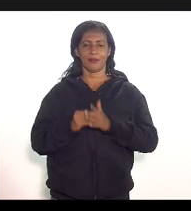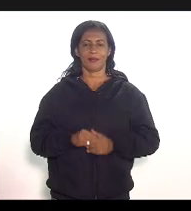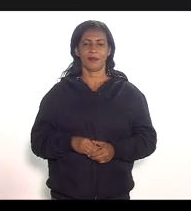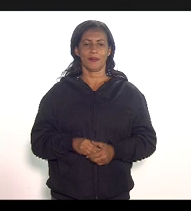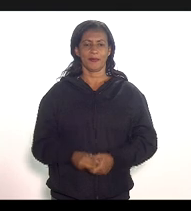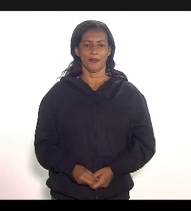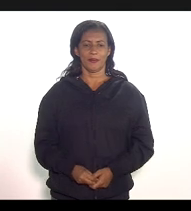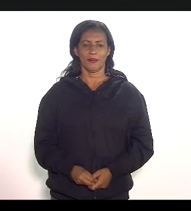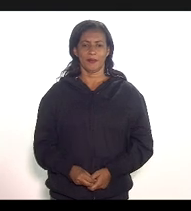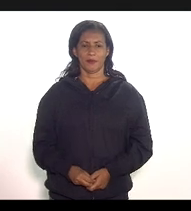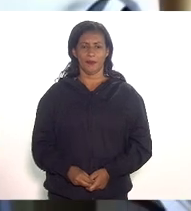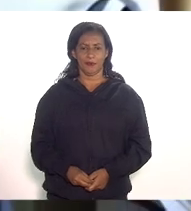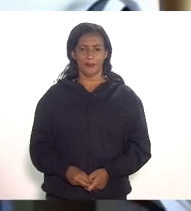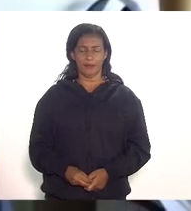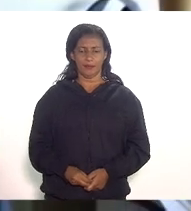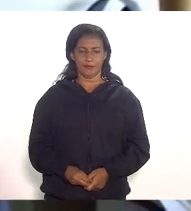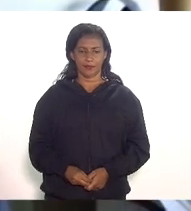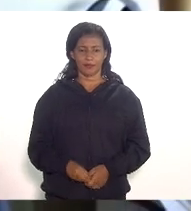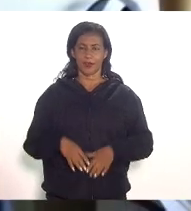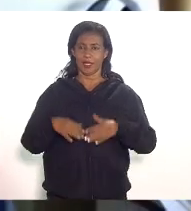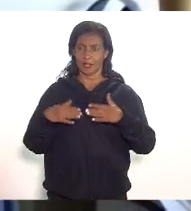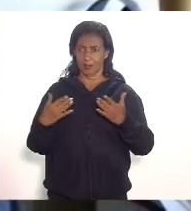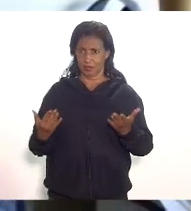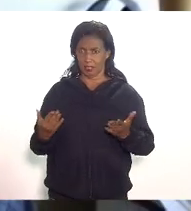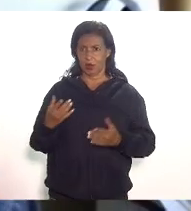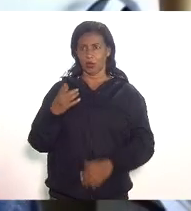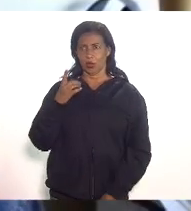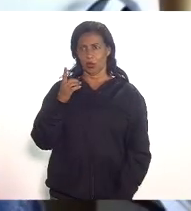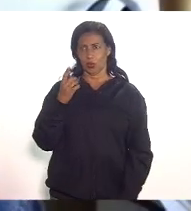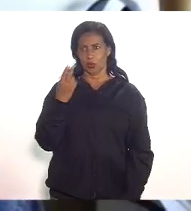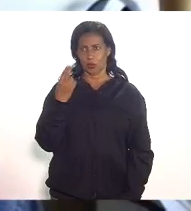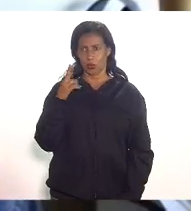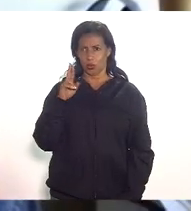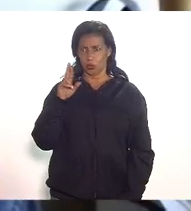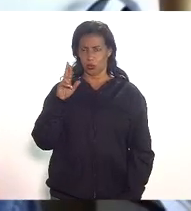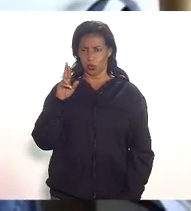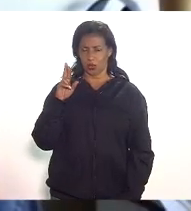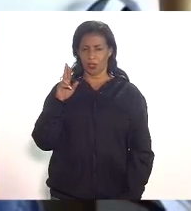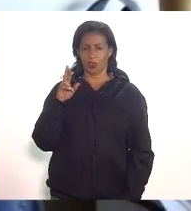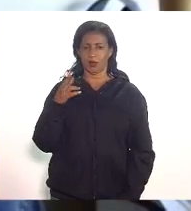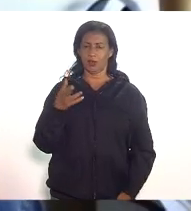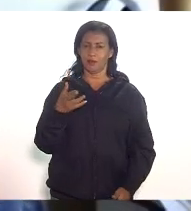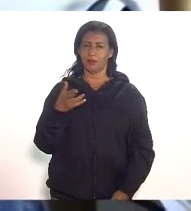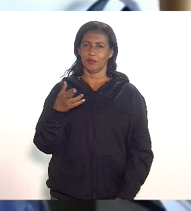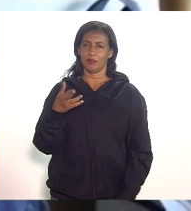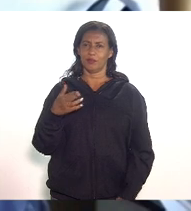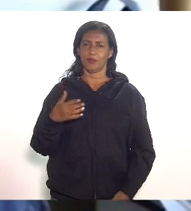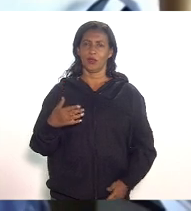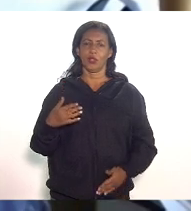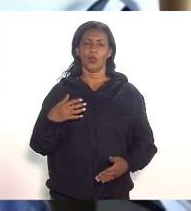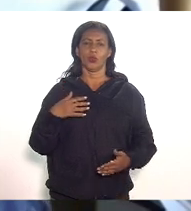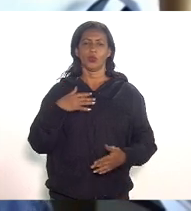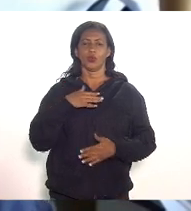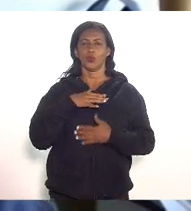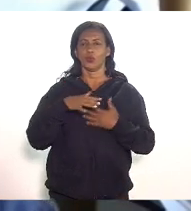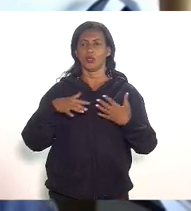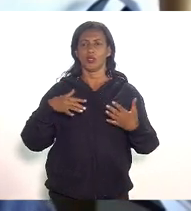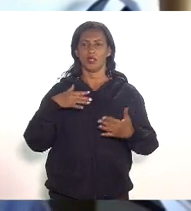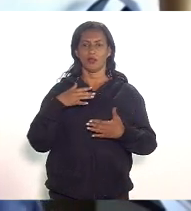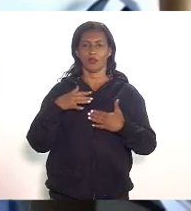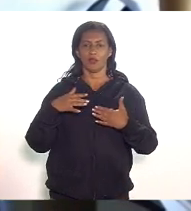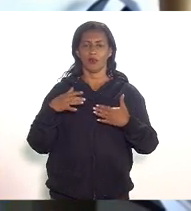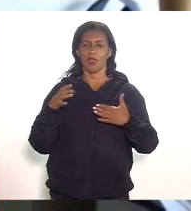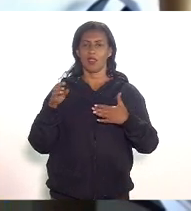doutora Priscila Sacalei representante do desenvolvimento econômico Guilherme